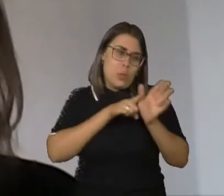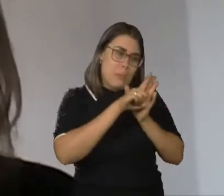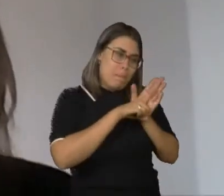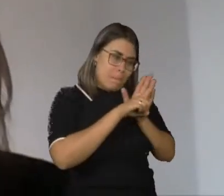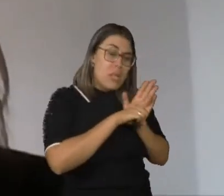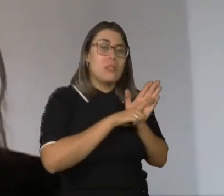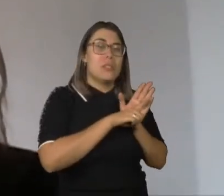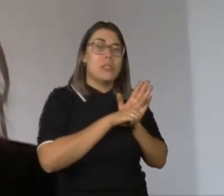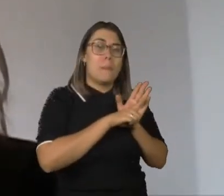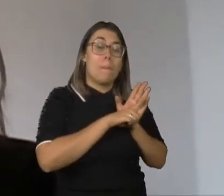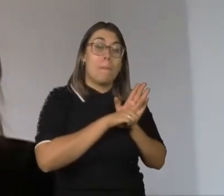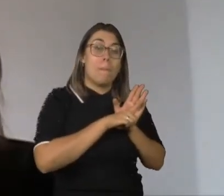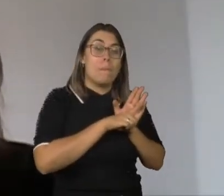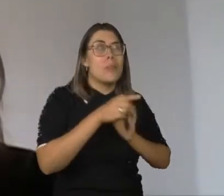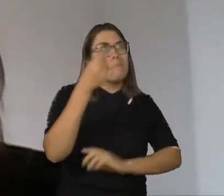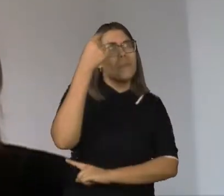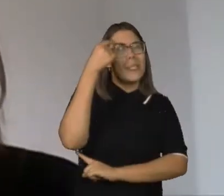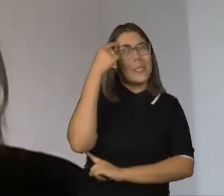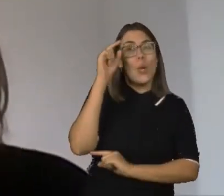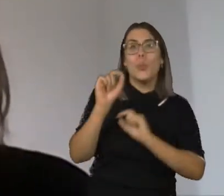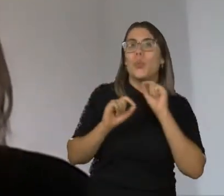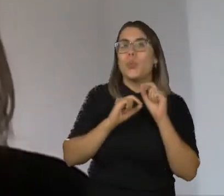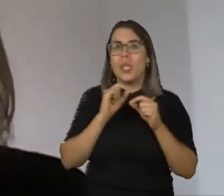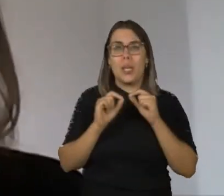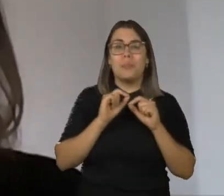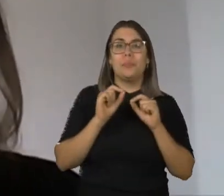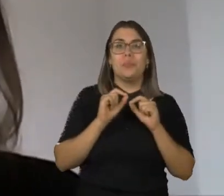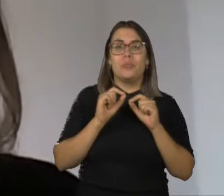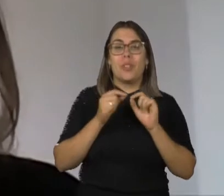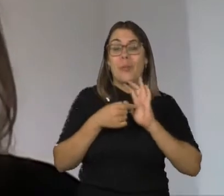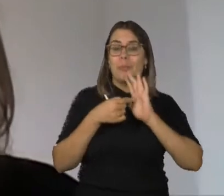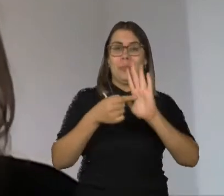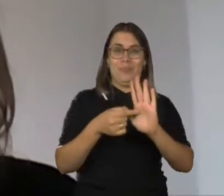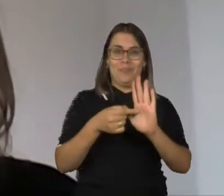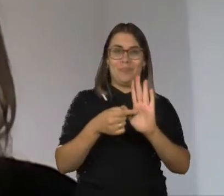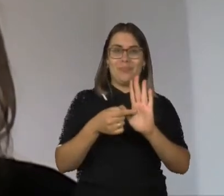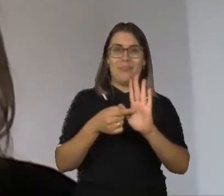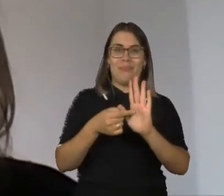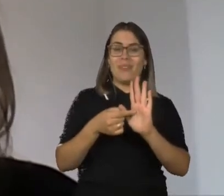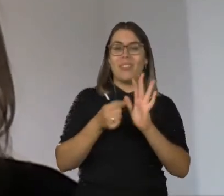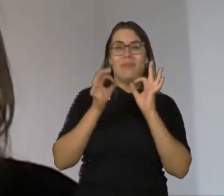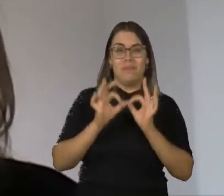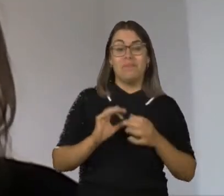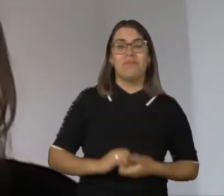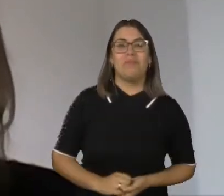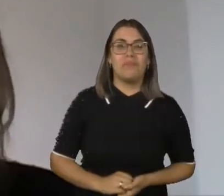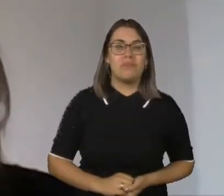URGS, em pensar e lançar luz a certas alternativas a esse pensamento.